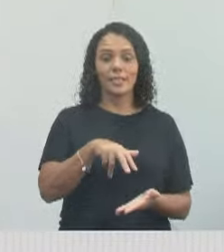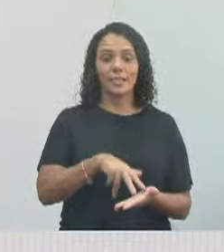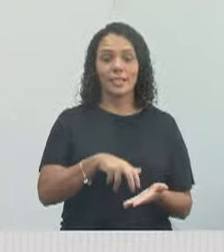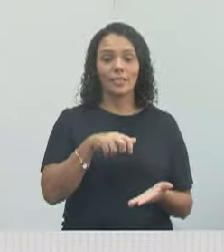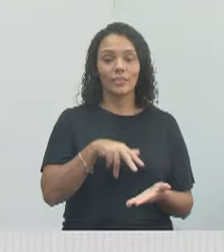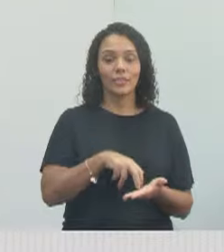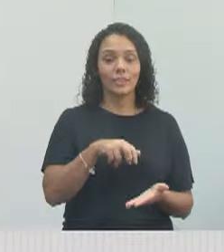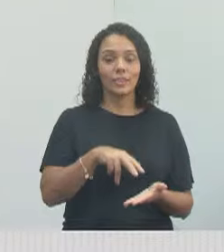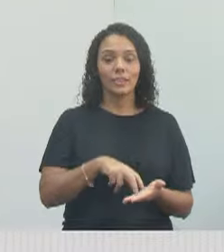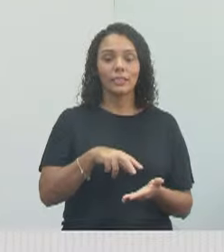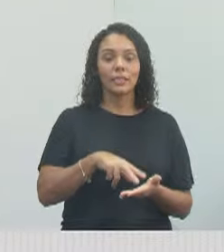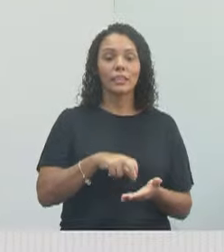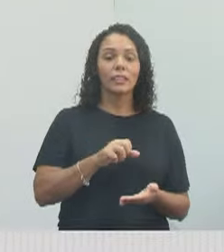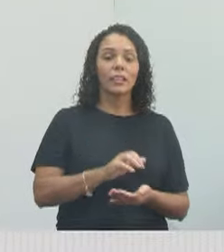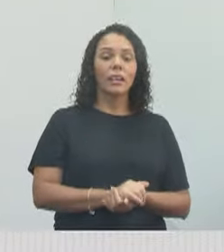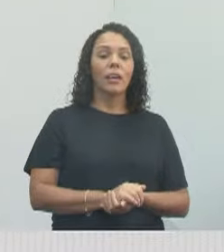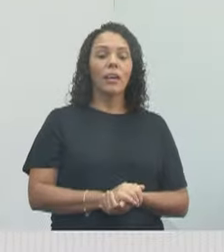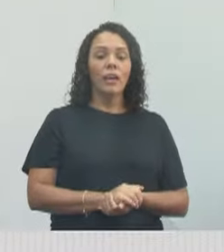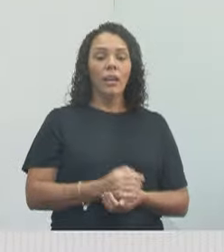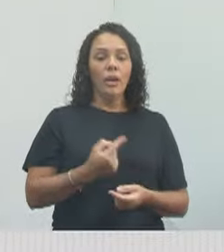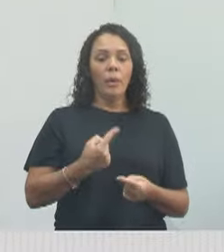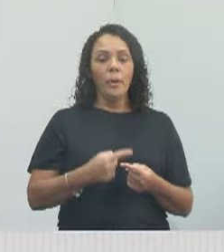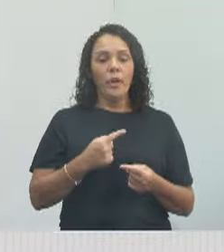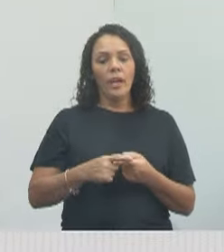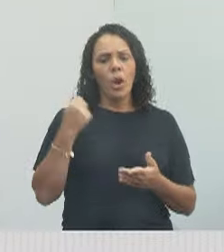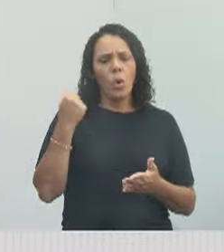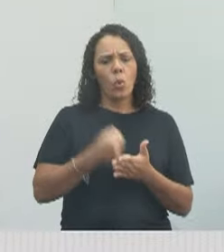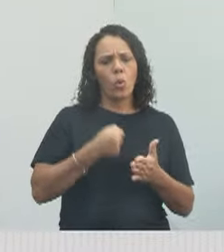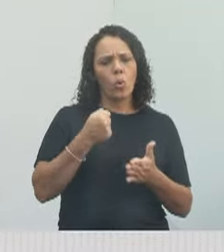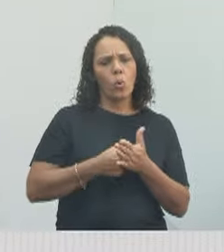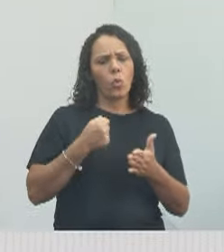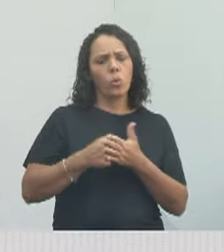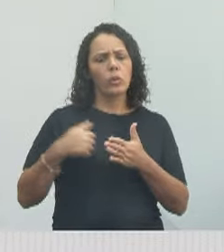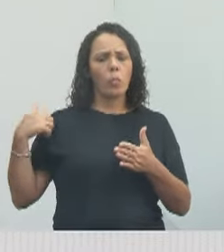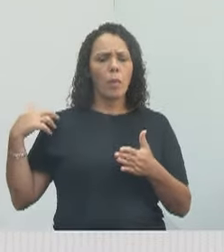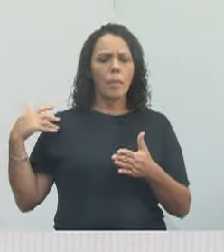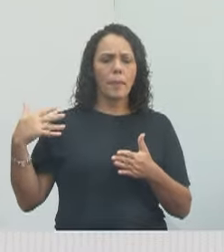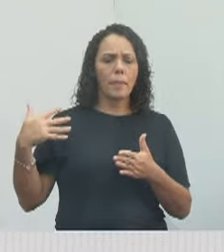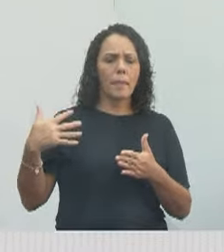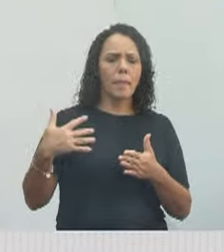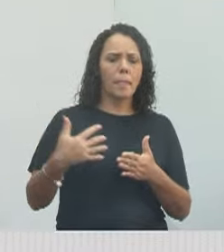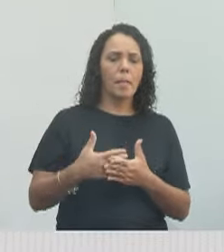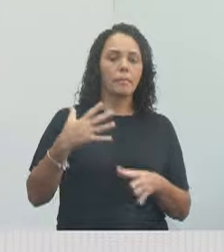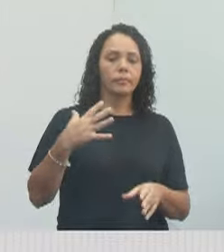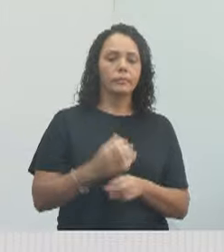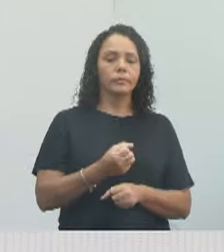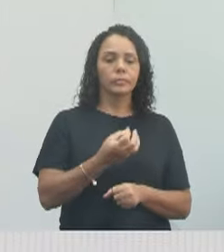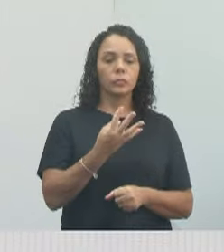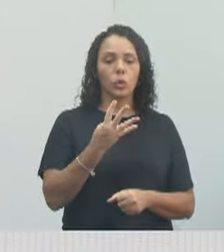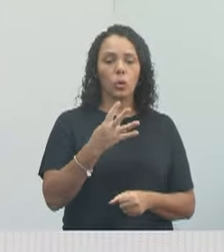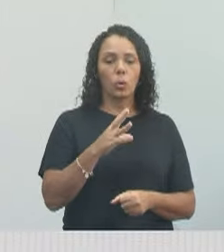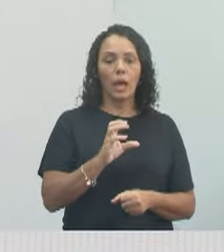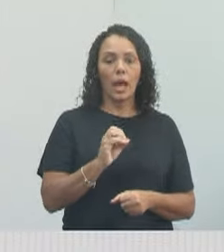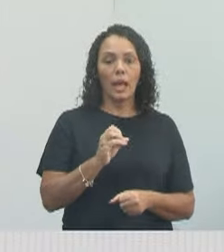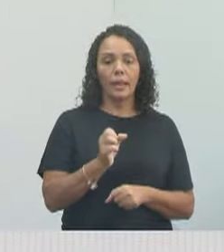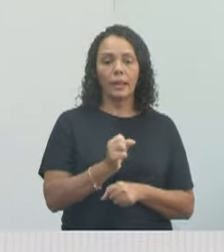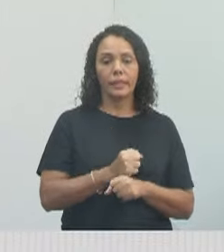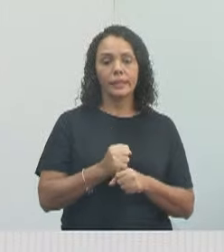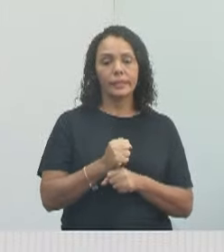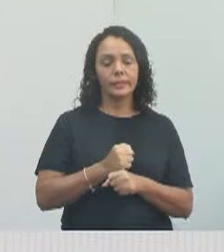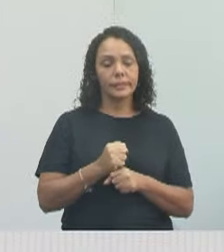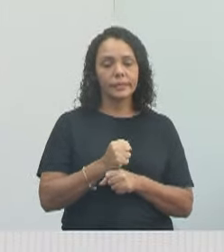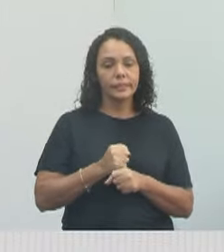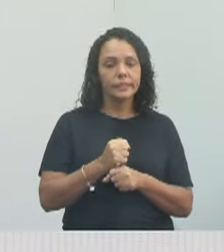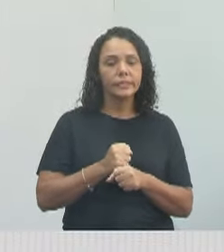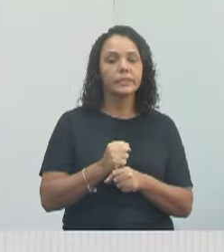com essa luta de mais de 40 anos, tá bom? A gente